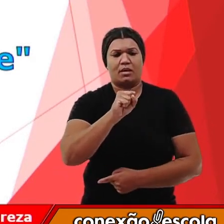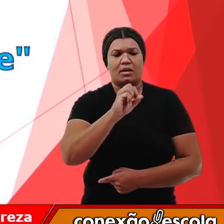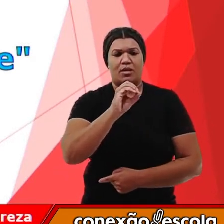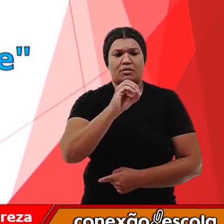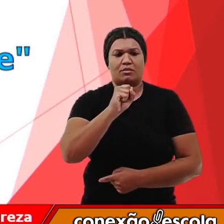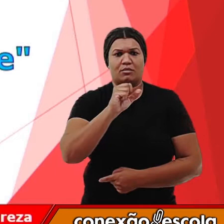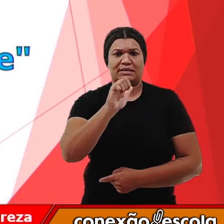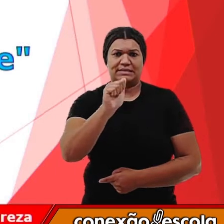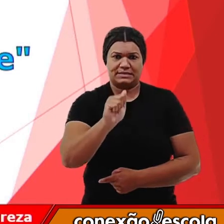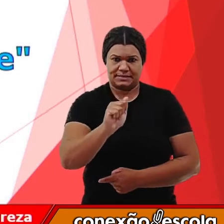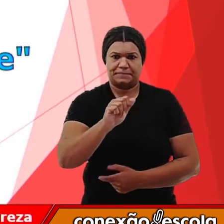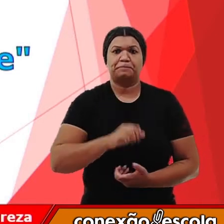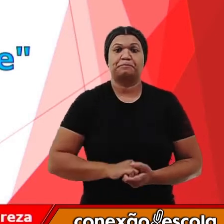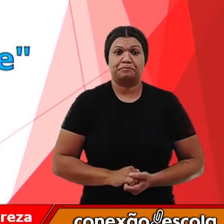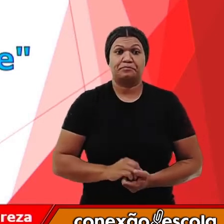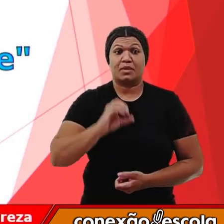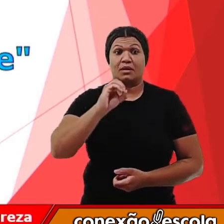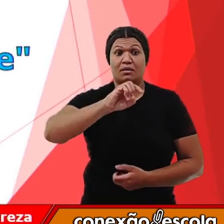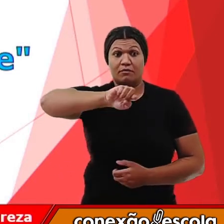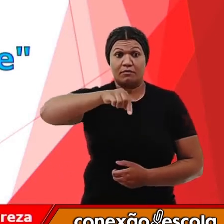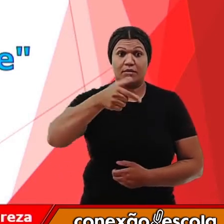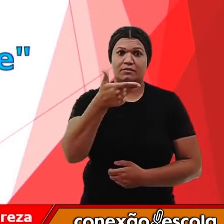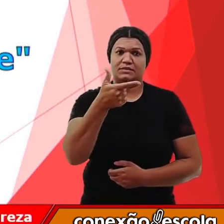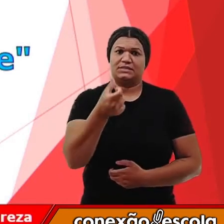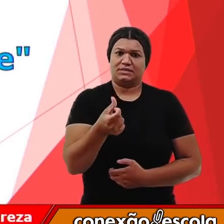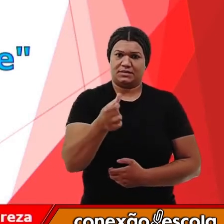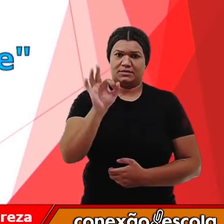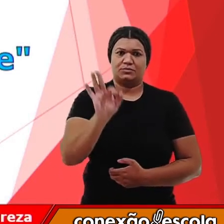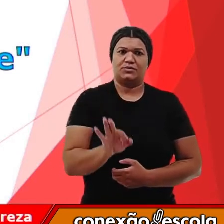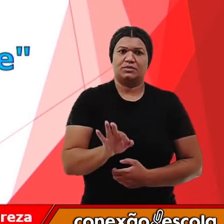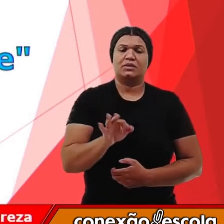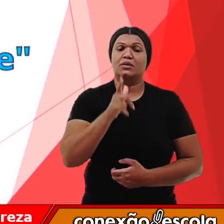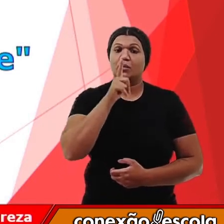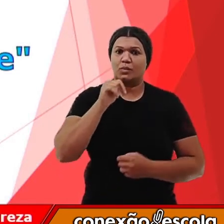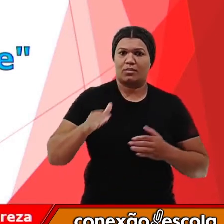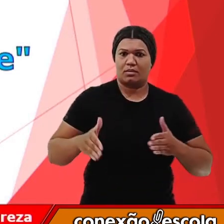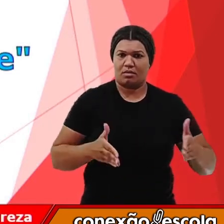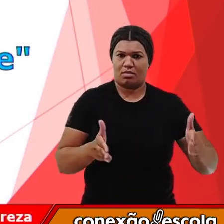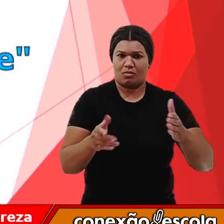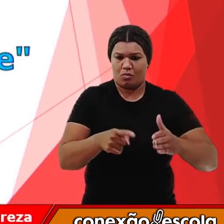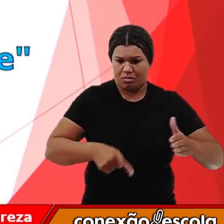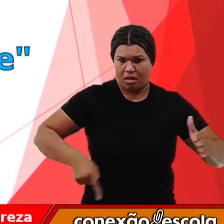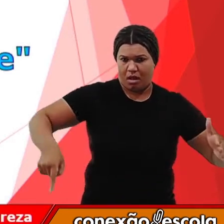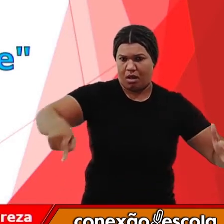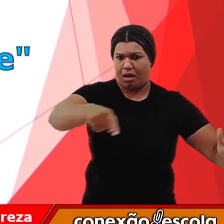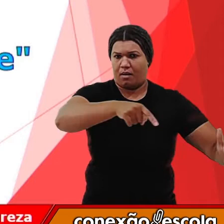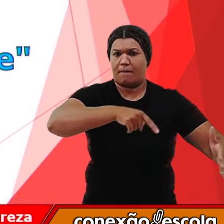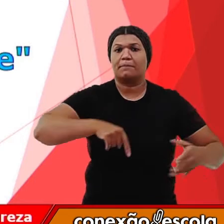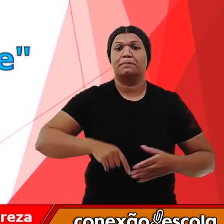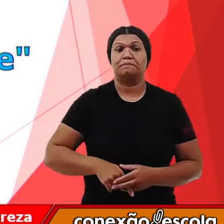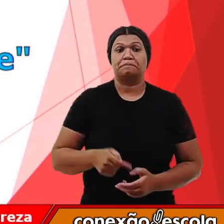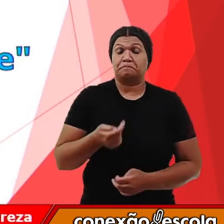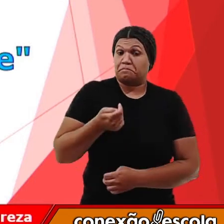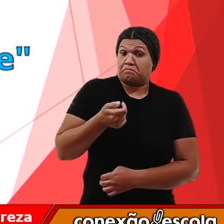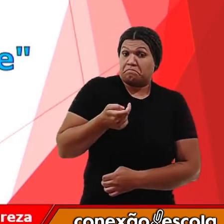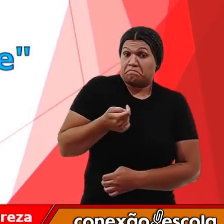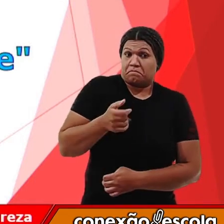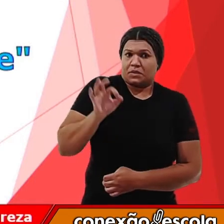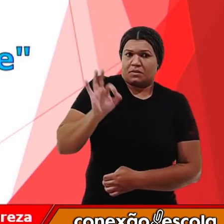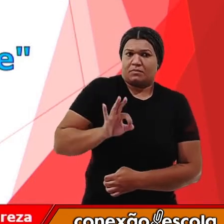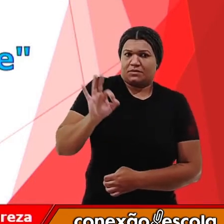,26% nos rios e lagos. E é justamente essa pequena porcentagem